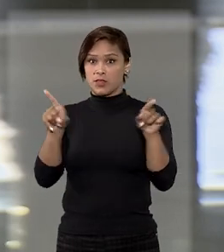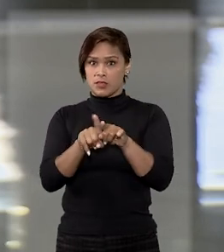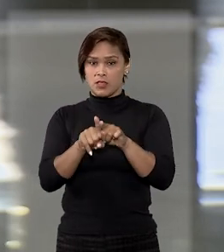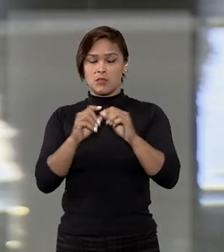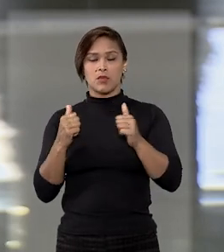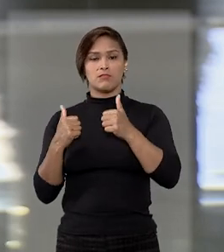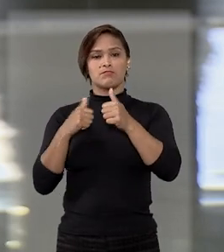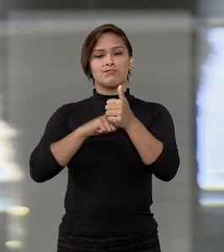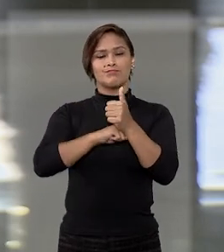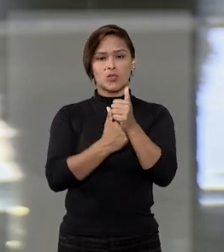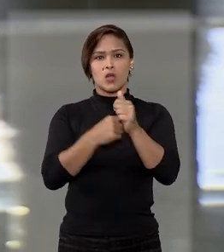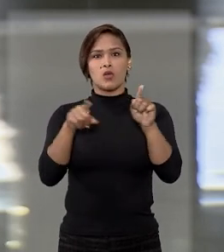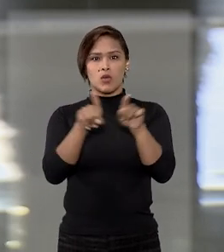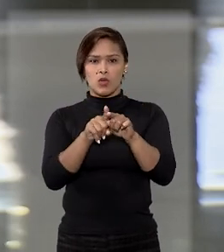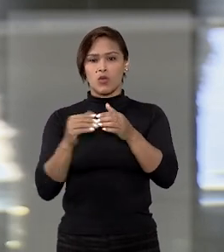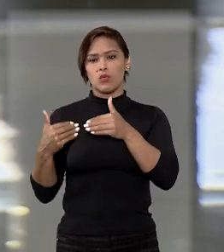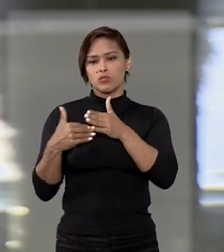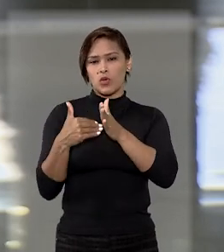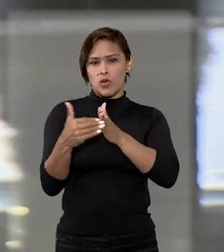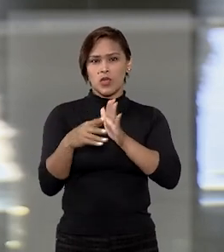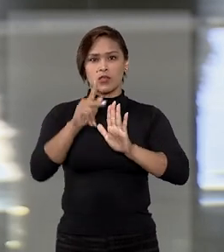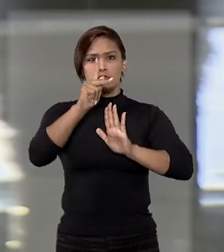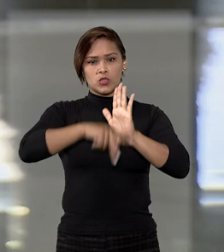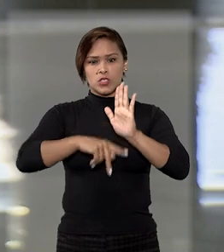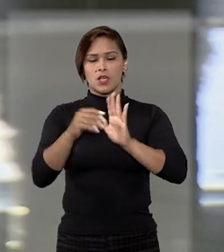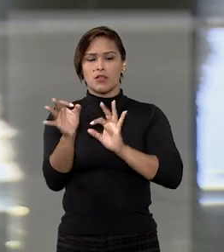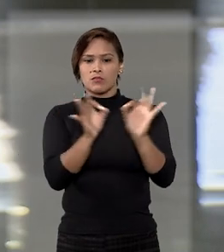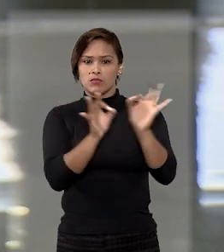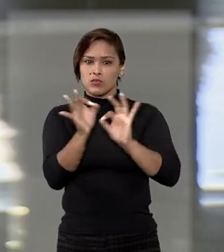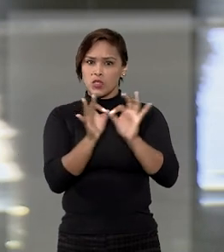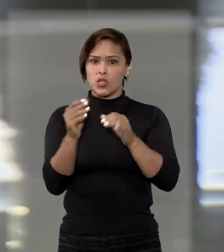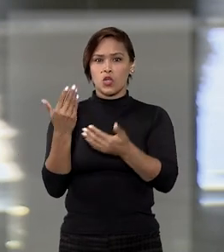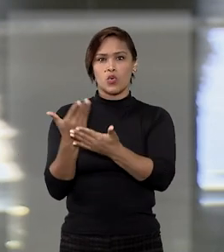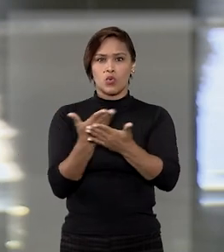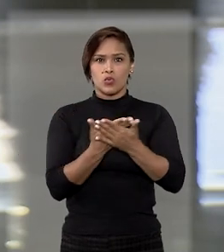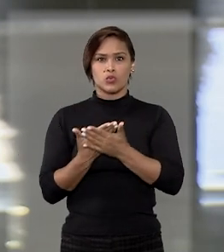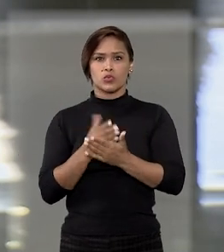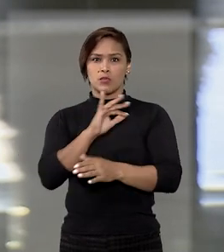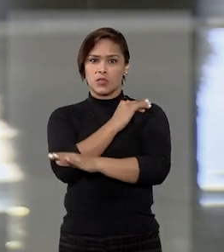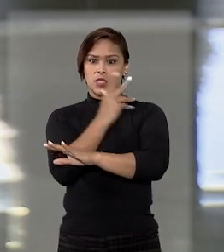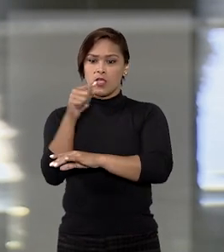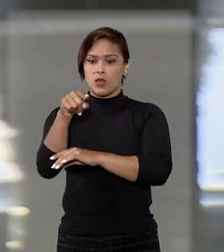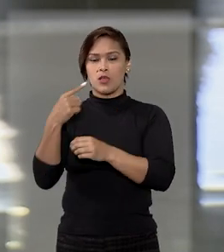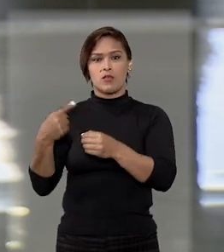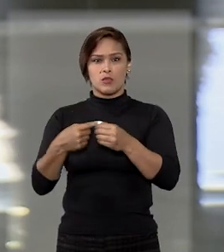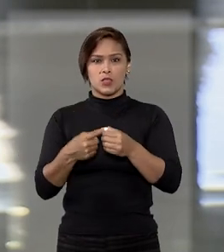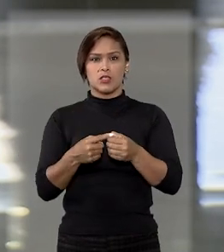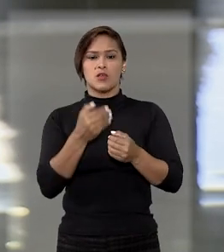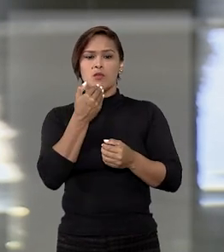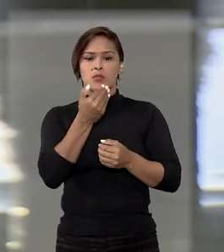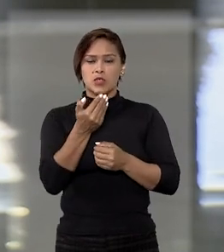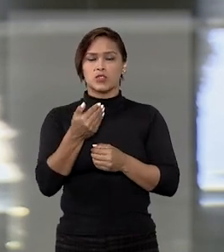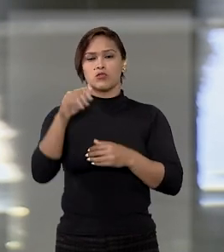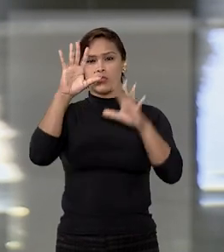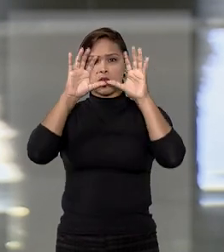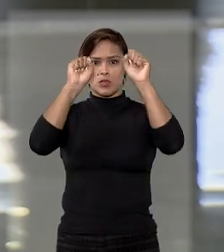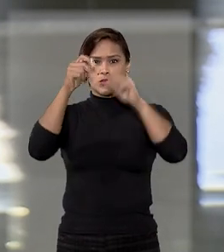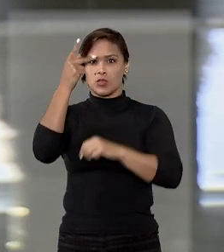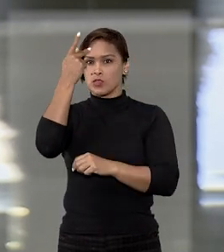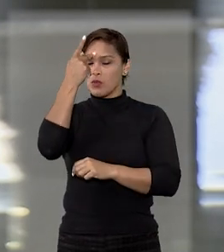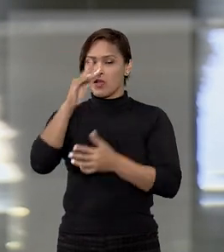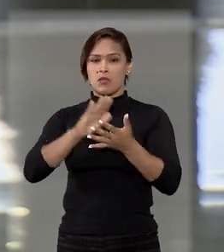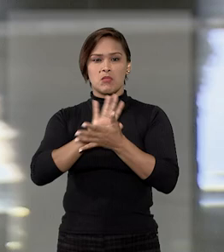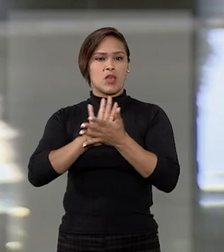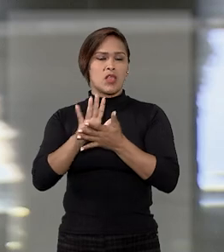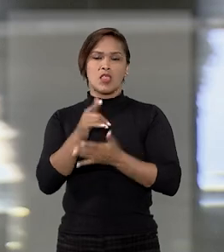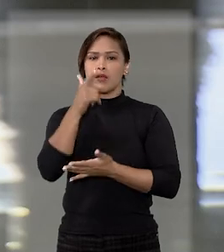também paralisou o andamento do projeto até a elaboração do estudo ambiental. Nesse caso, o município recorreu ao Tribunal de São Paulo,